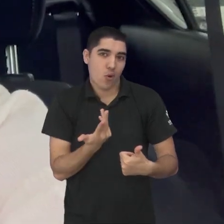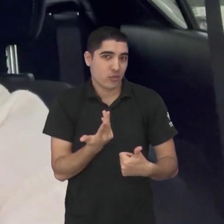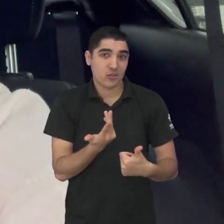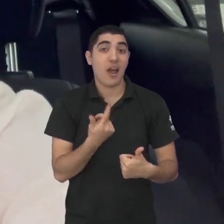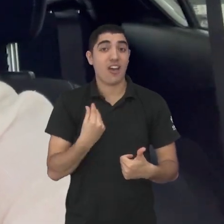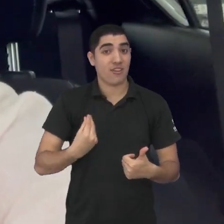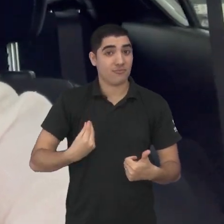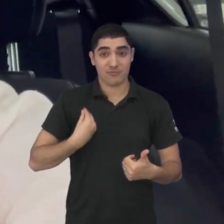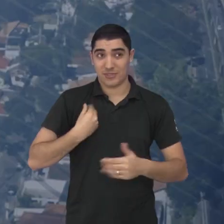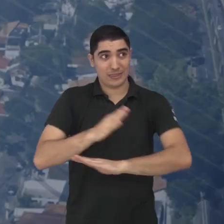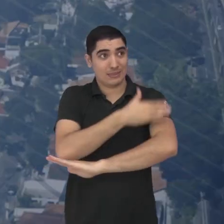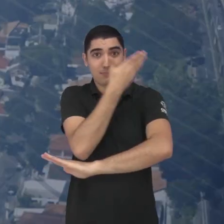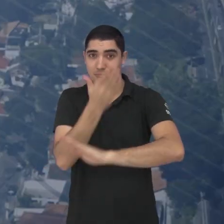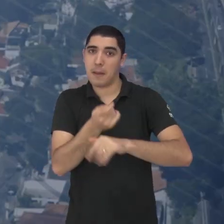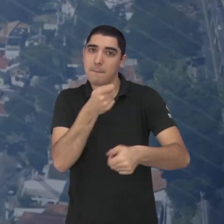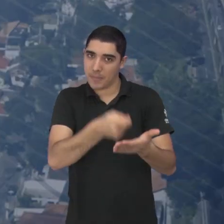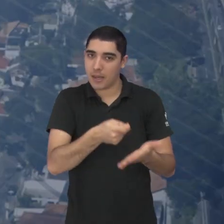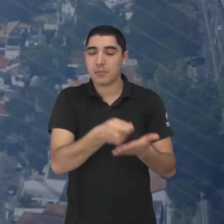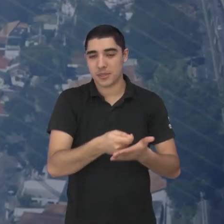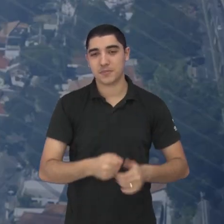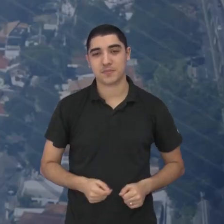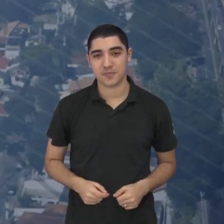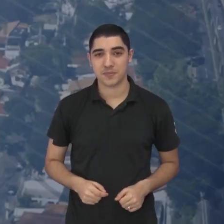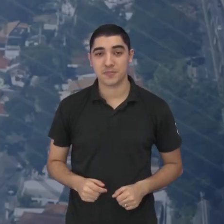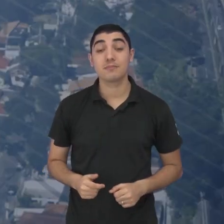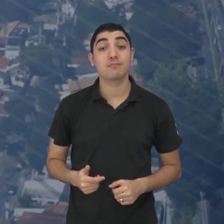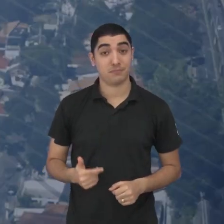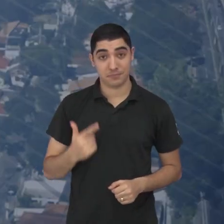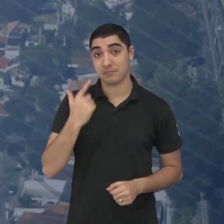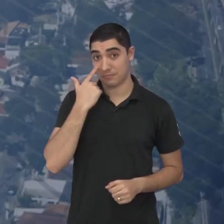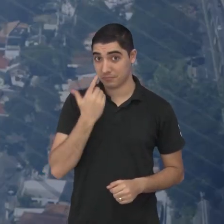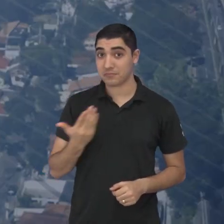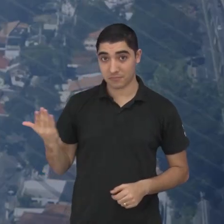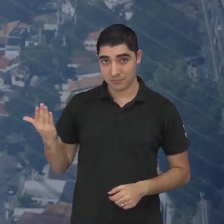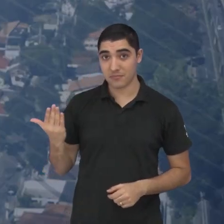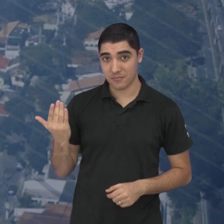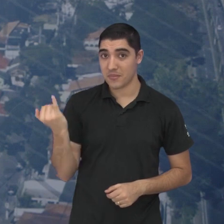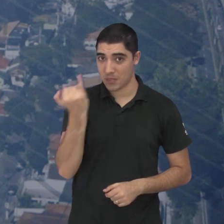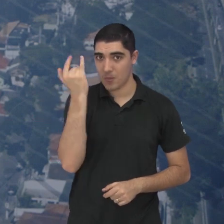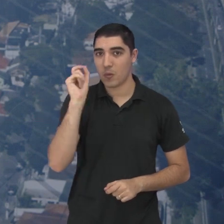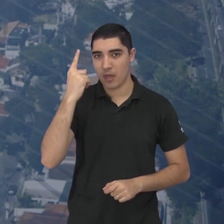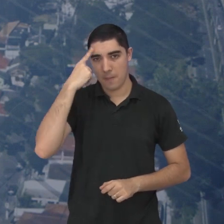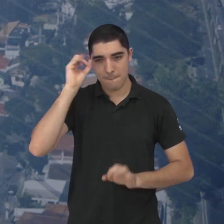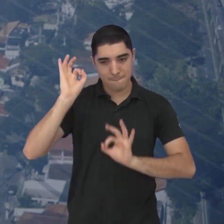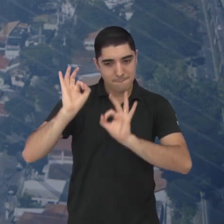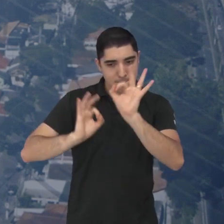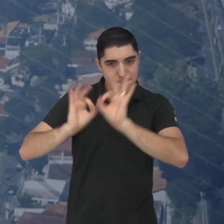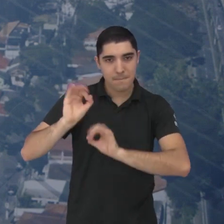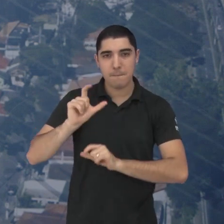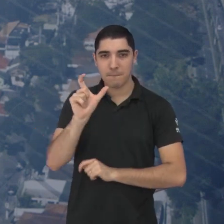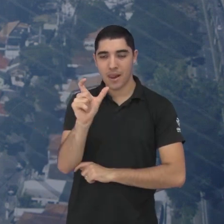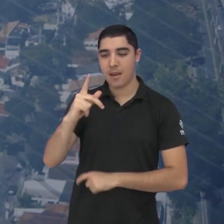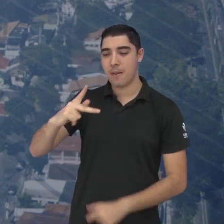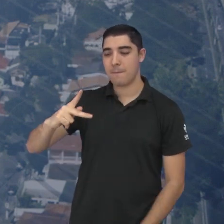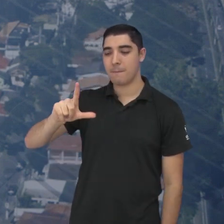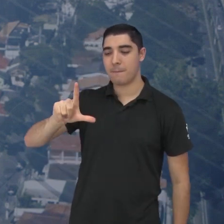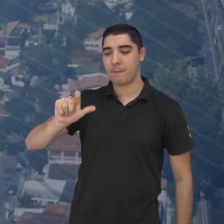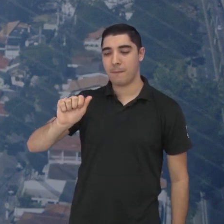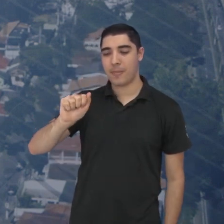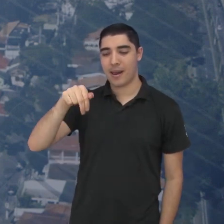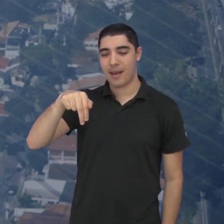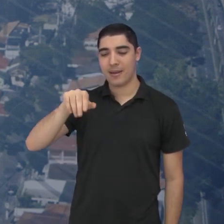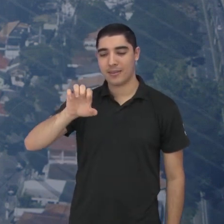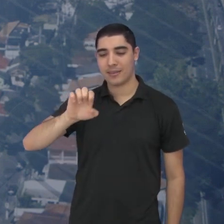de um custo tá aí então acho que planejamento é a palavra-chave né gente